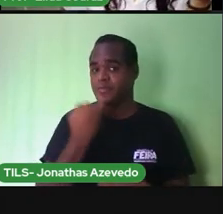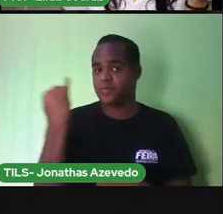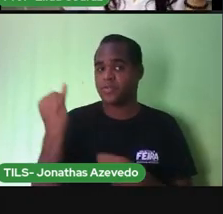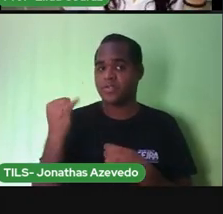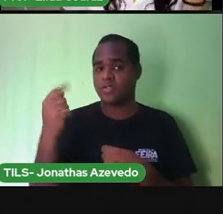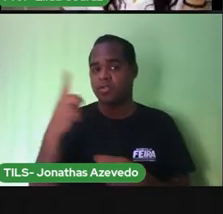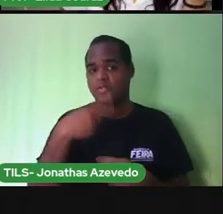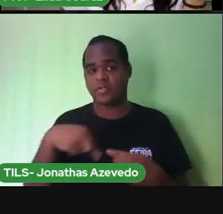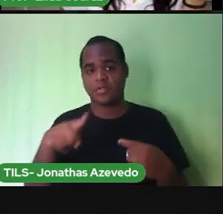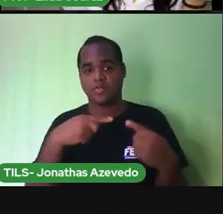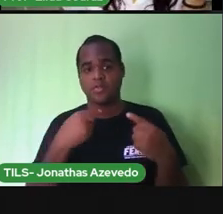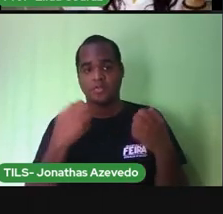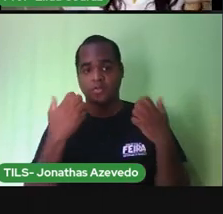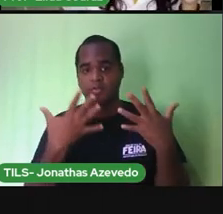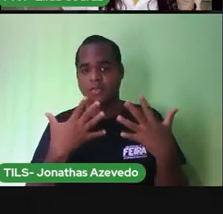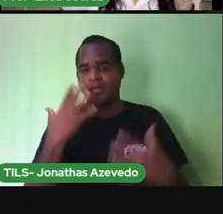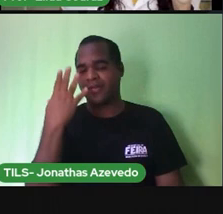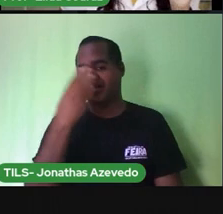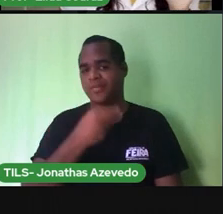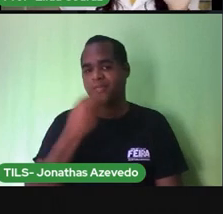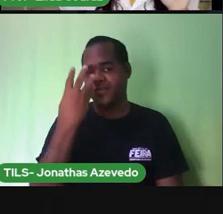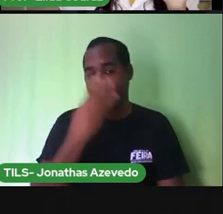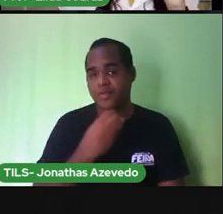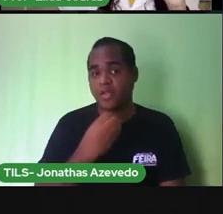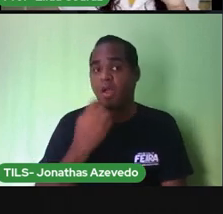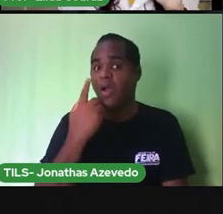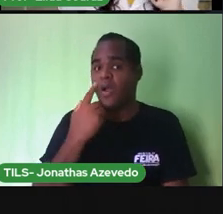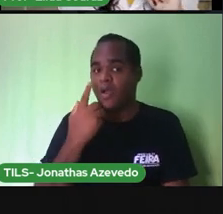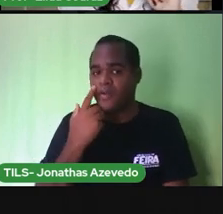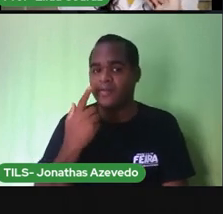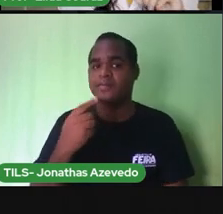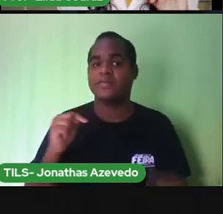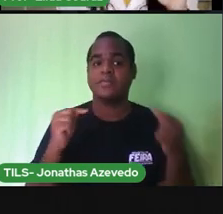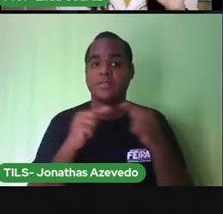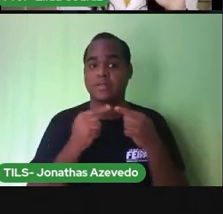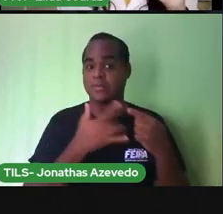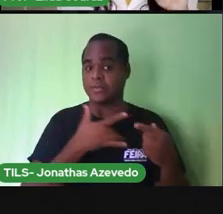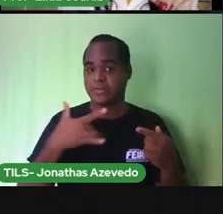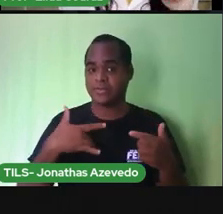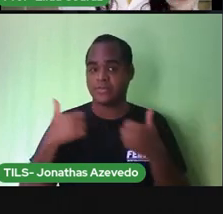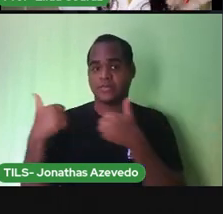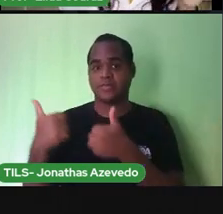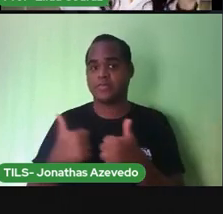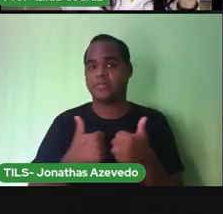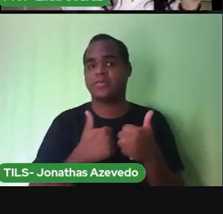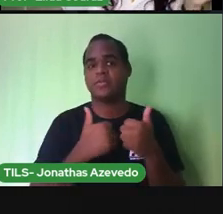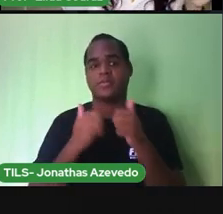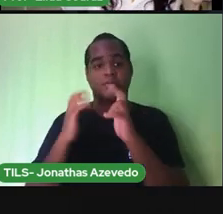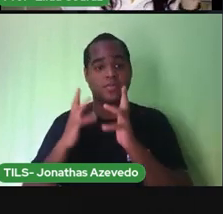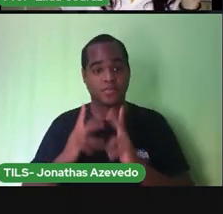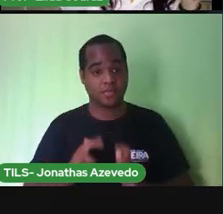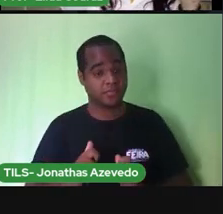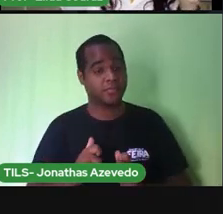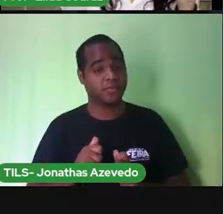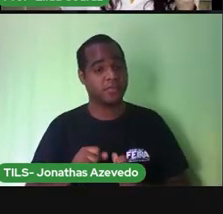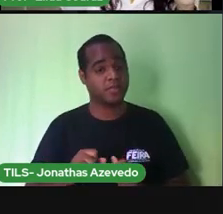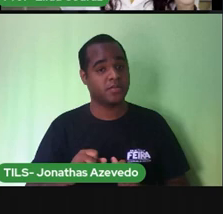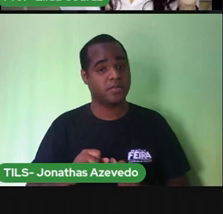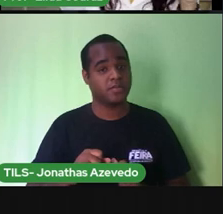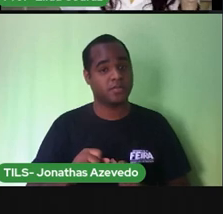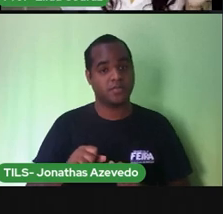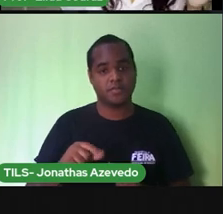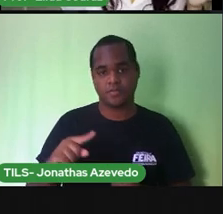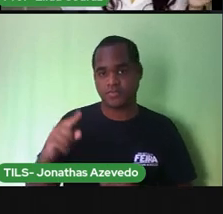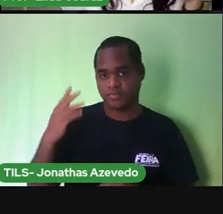com os cabelos bonitos também, mas acima de tudo saudáveis e limpos. As meninas vão ficar com o